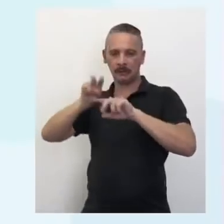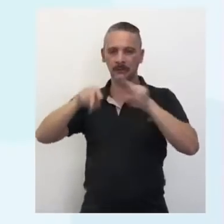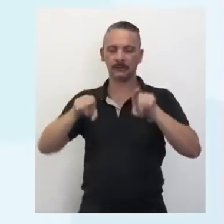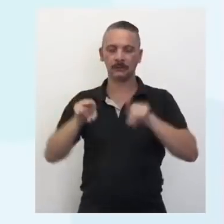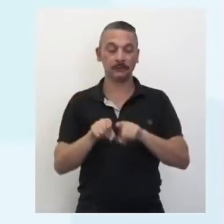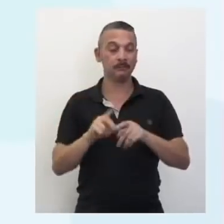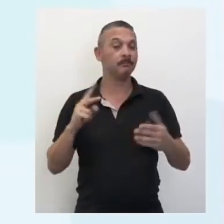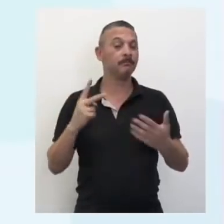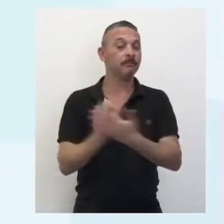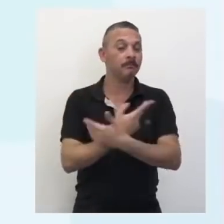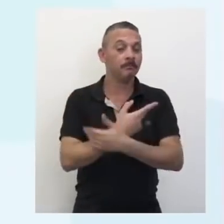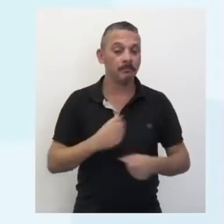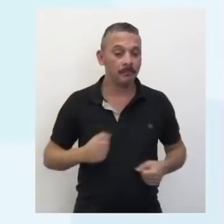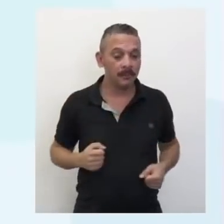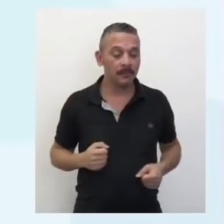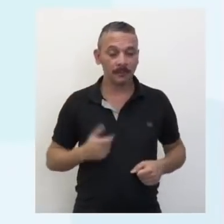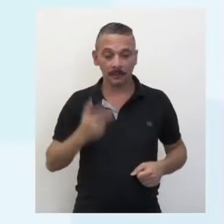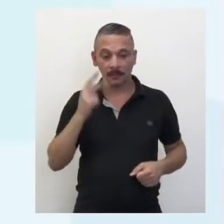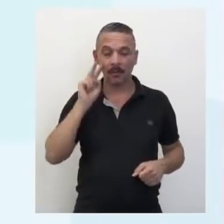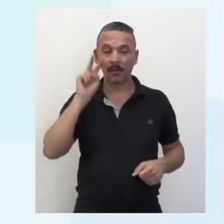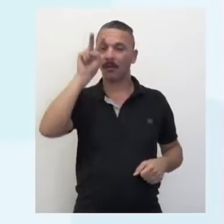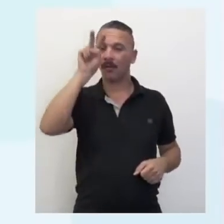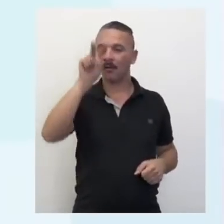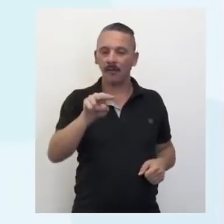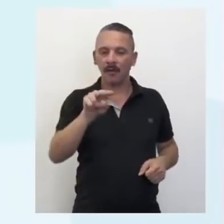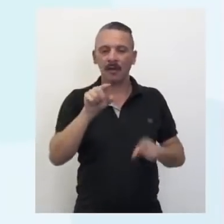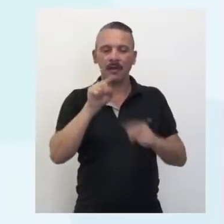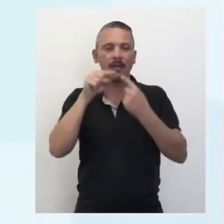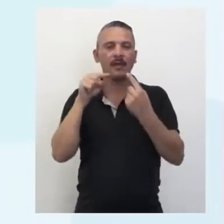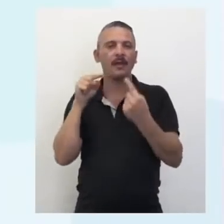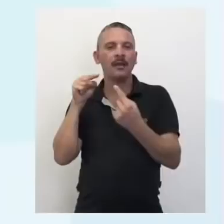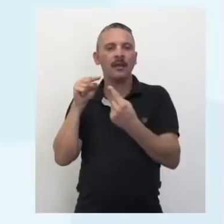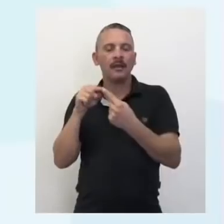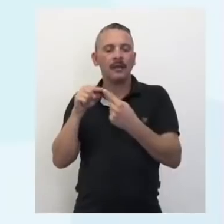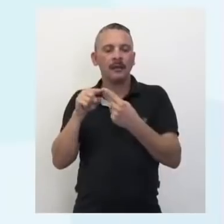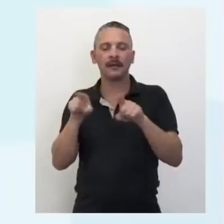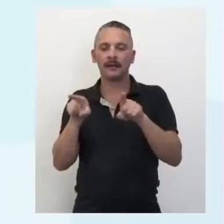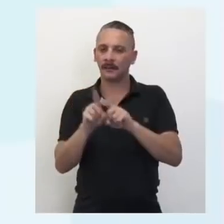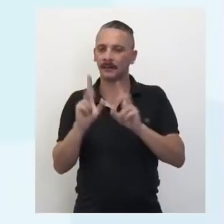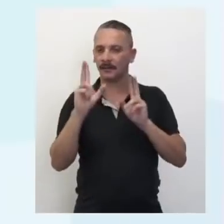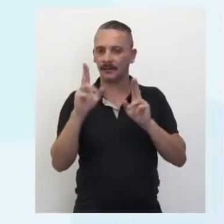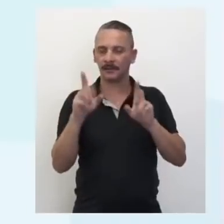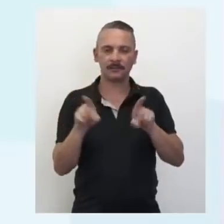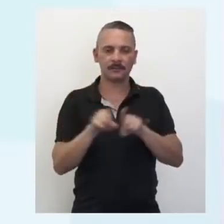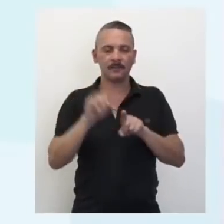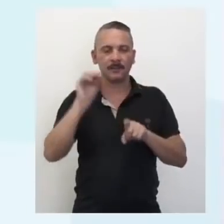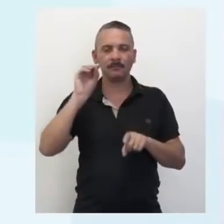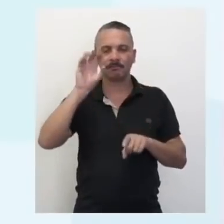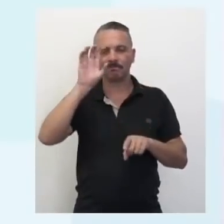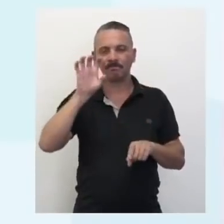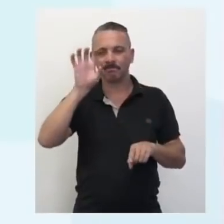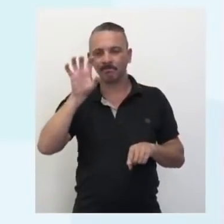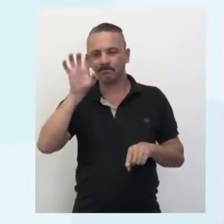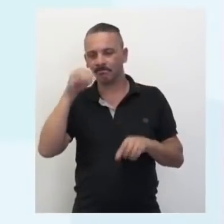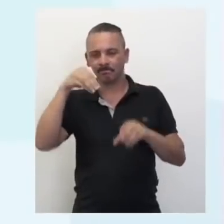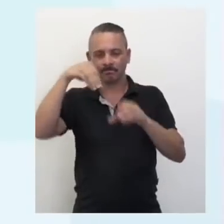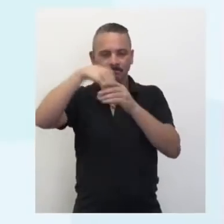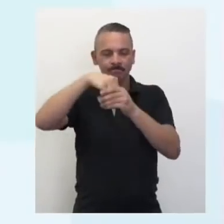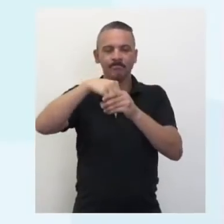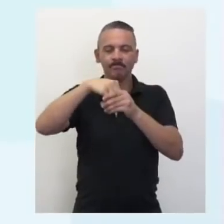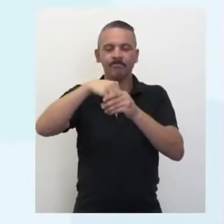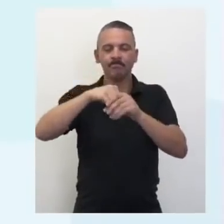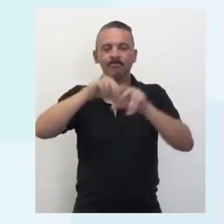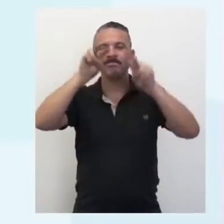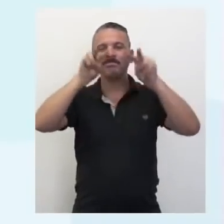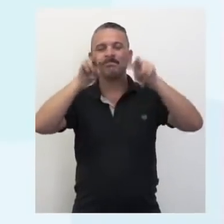Conclusão, a imagem que se forma na retina, ela também tem uma certa, digamos